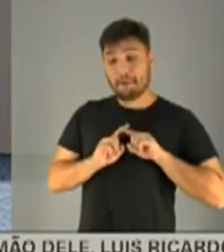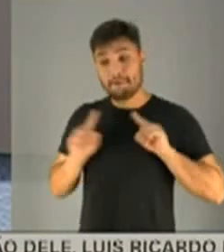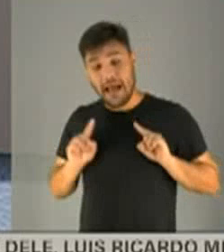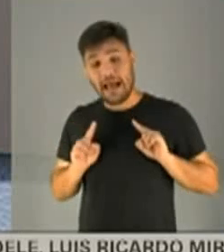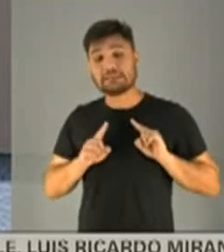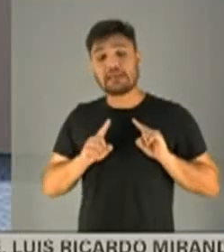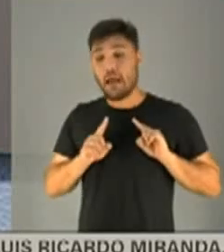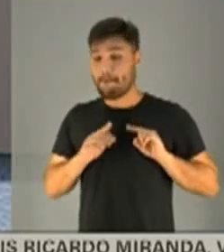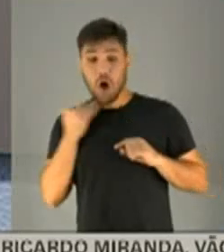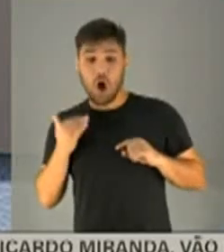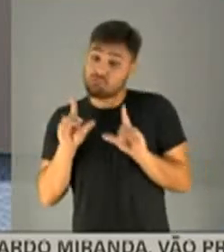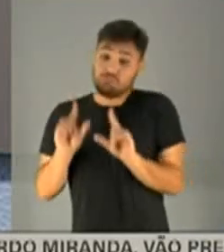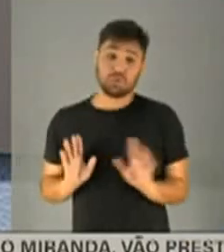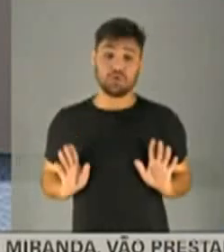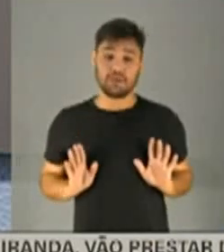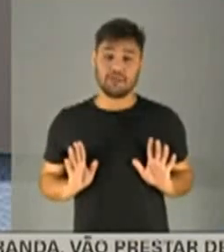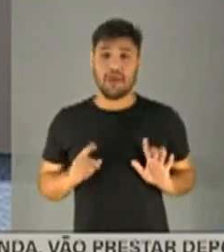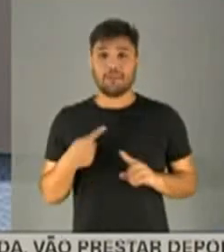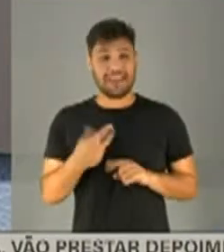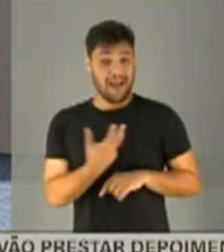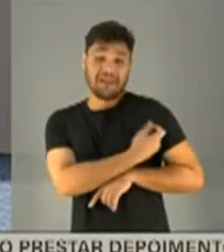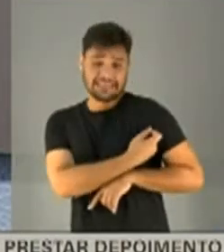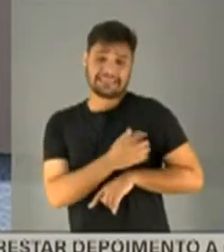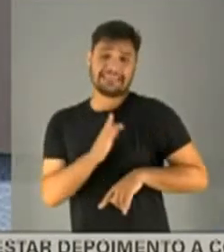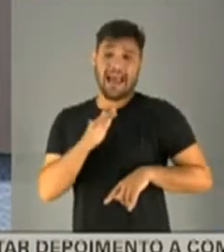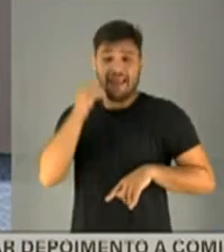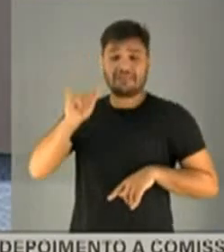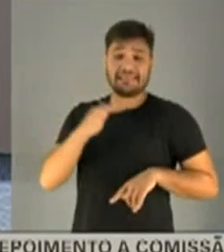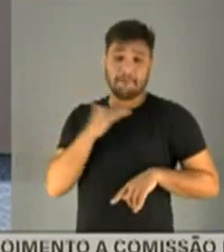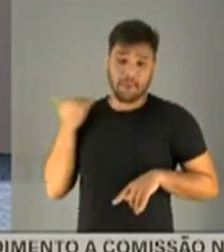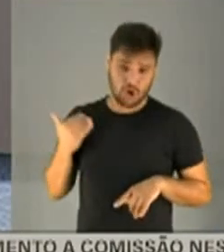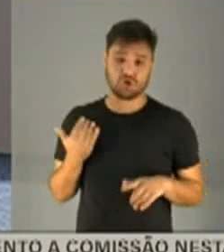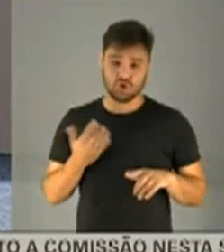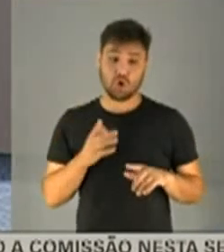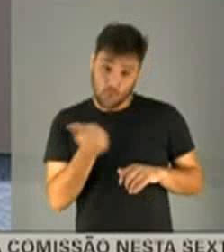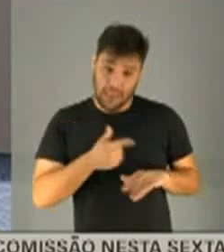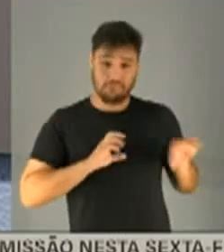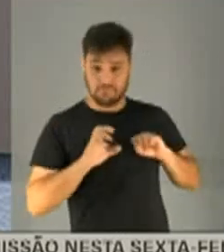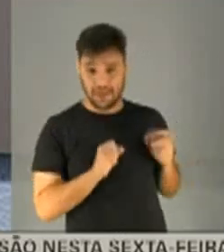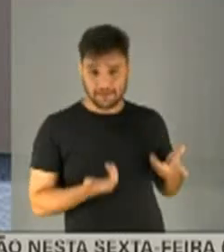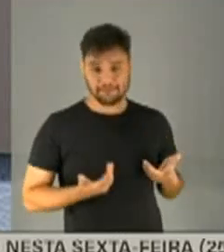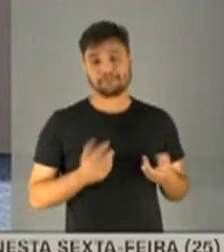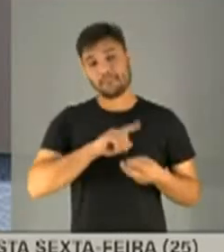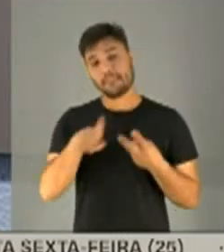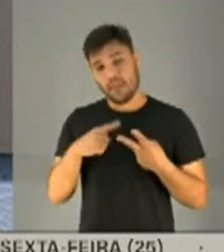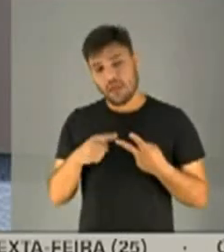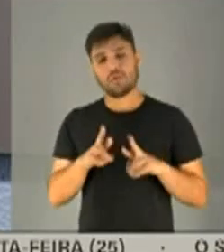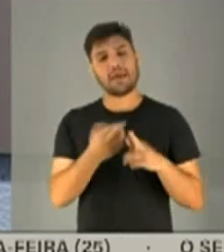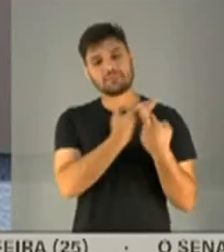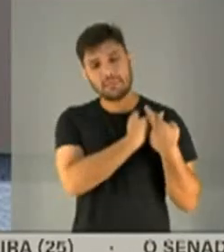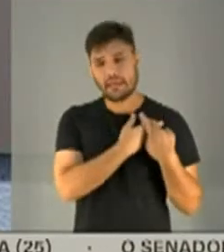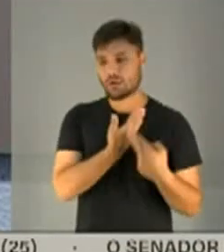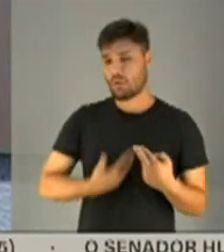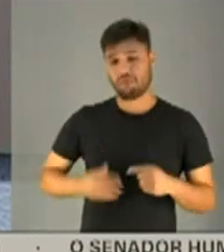a maior de todas em termos de óbitos, porque a vacina protege muito mais contra óbitos do que contra casos. 15 segundos. Sobre a questão da responsabilização do